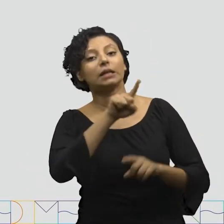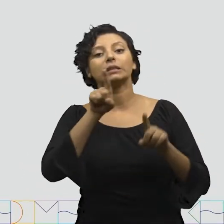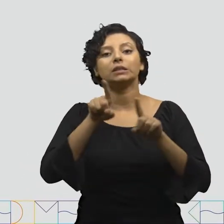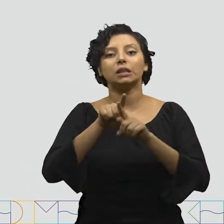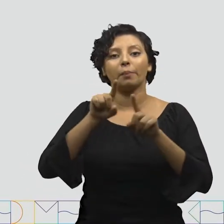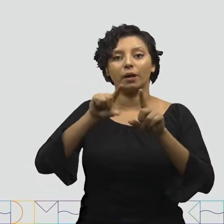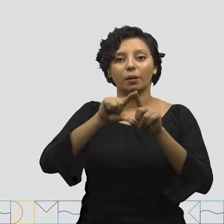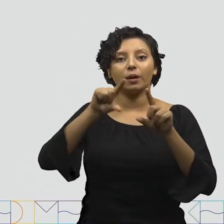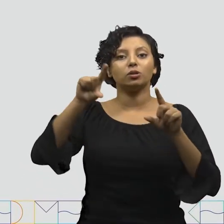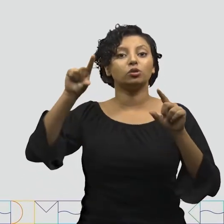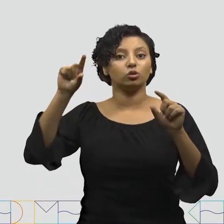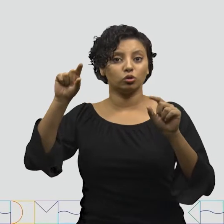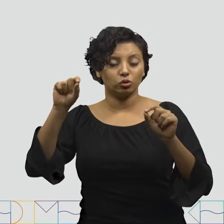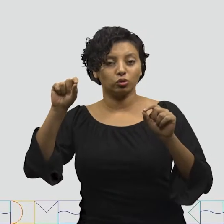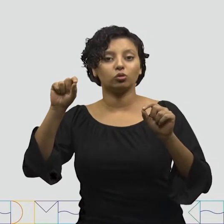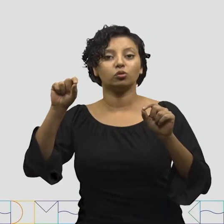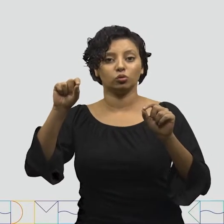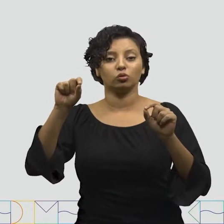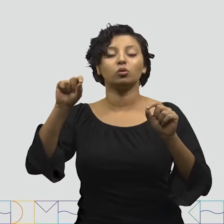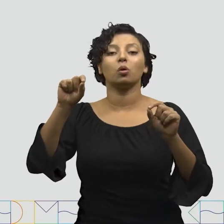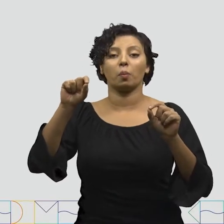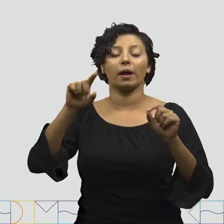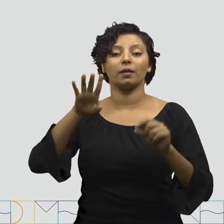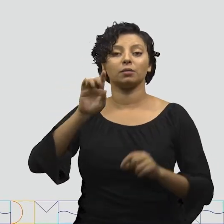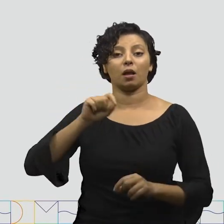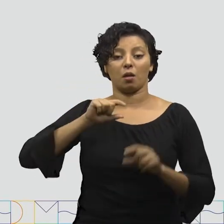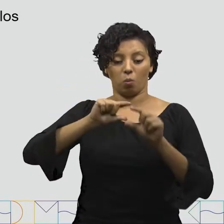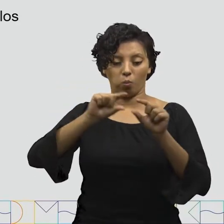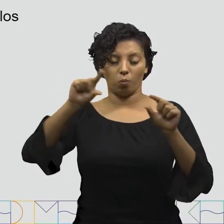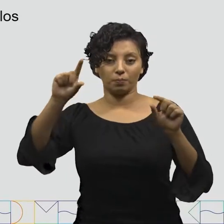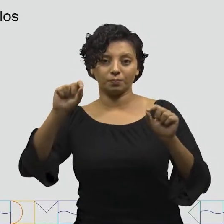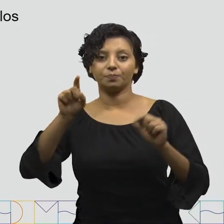Bacilos, que são bactérias em bastão.